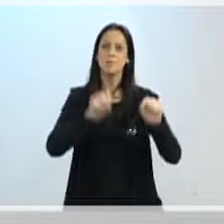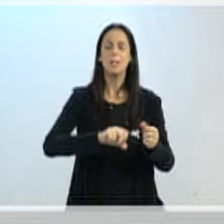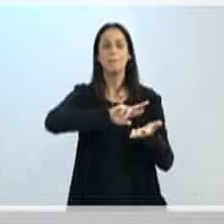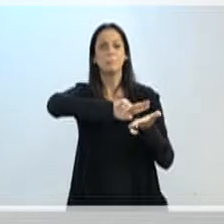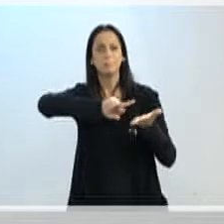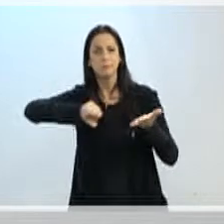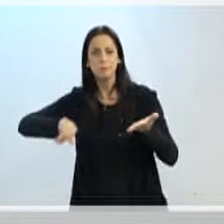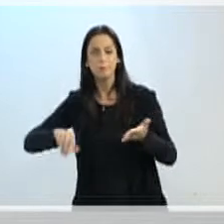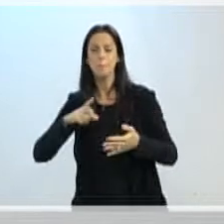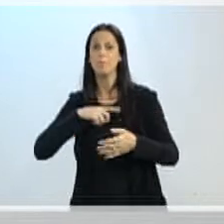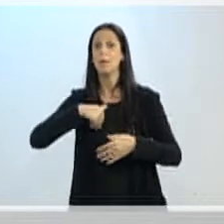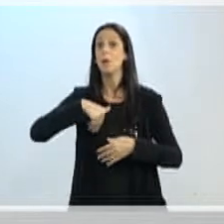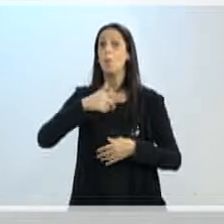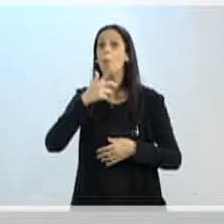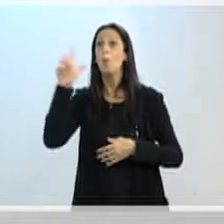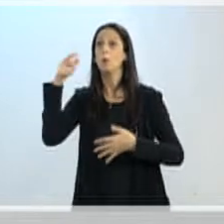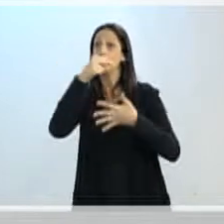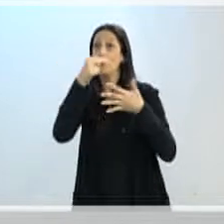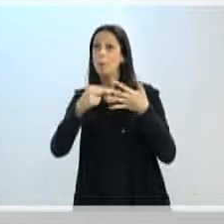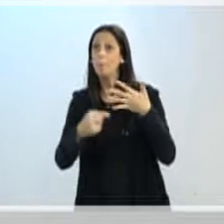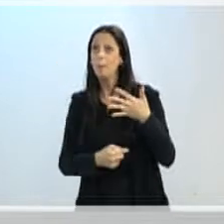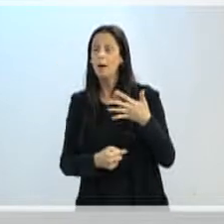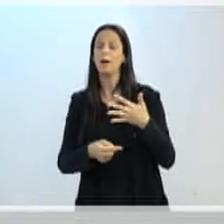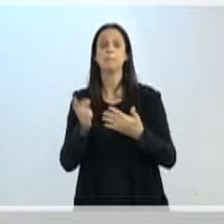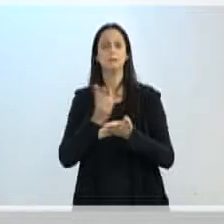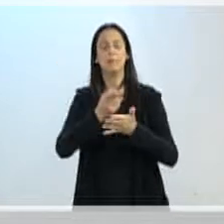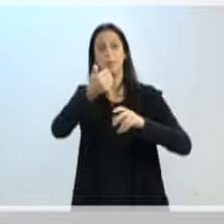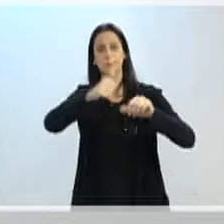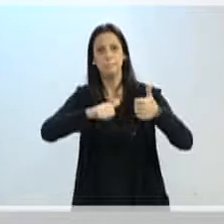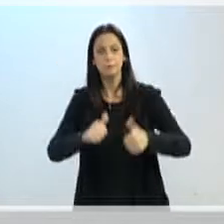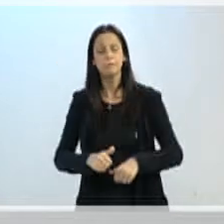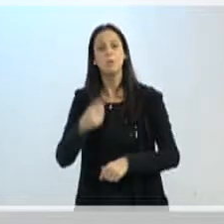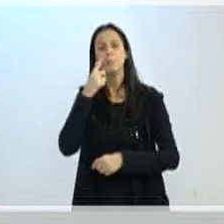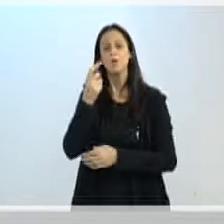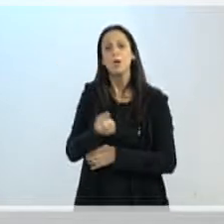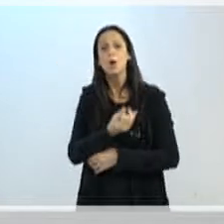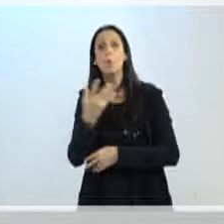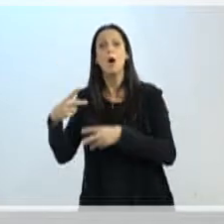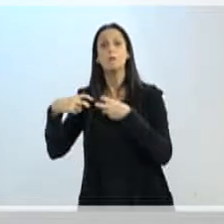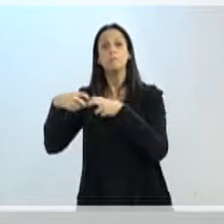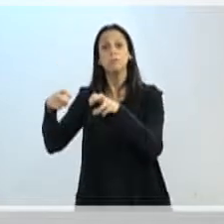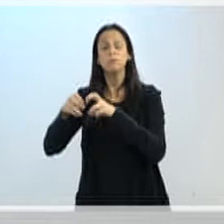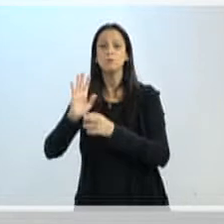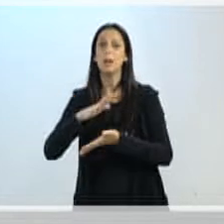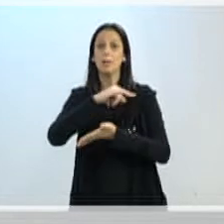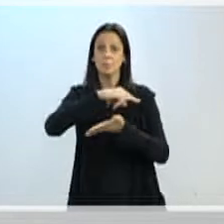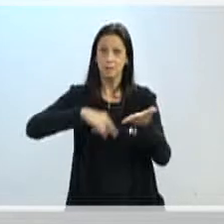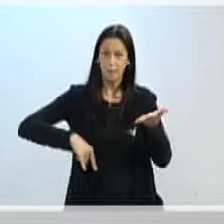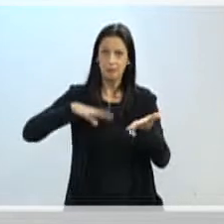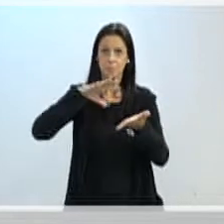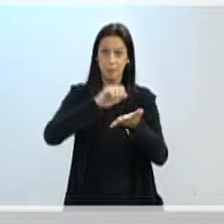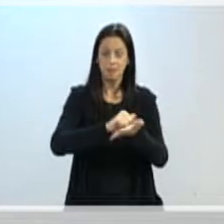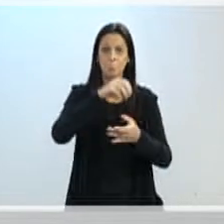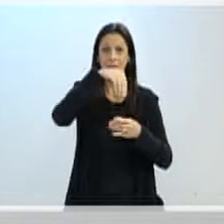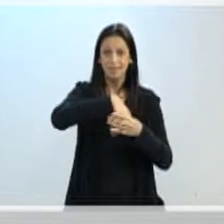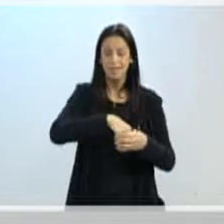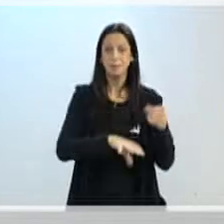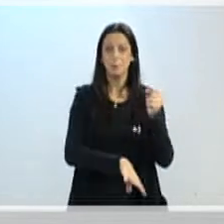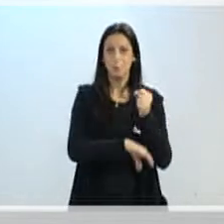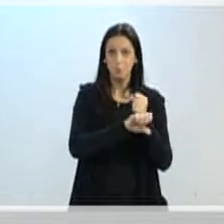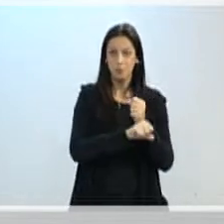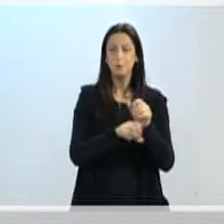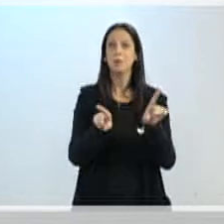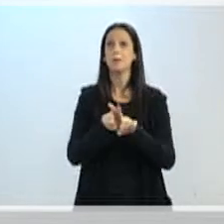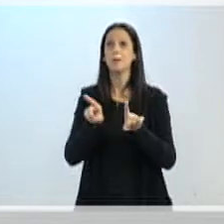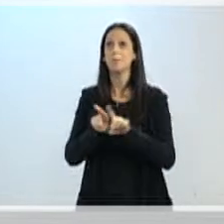variáveis que são revistas, que são a quantidade de ônibus efetivamente cadastrados no CETERB, a quantidade de